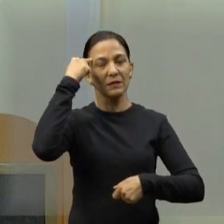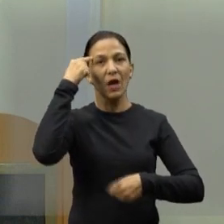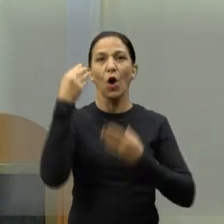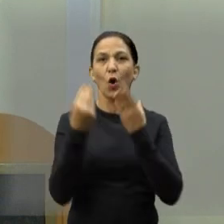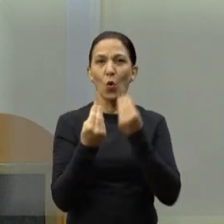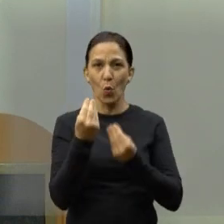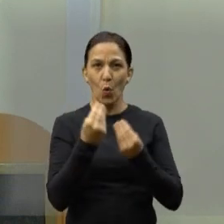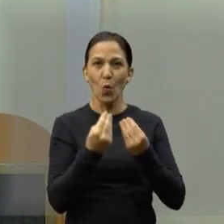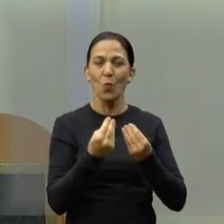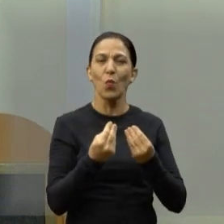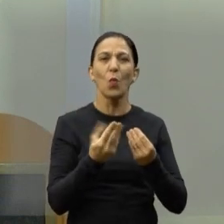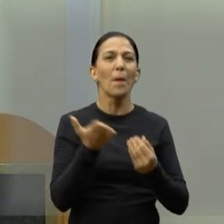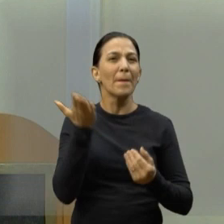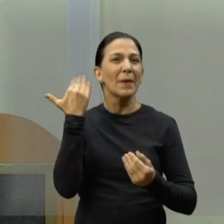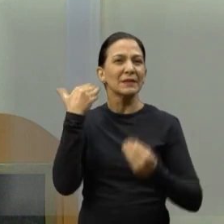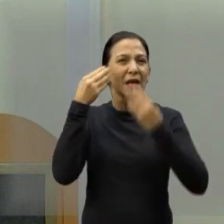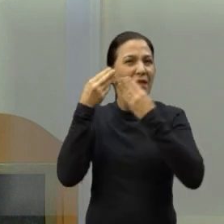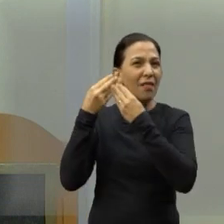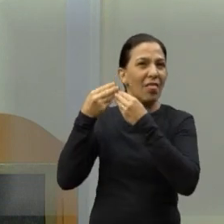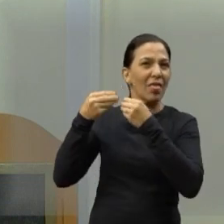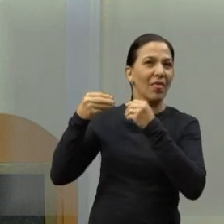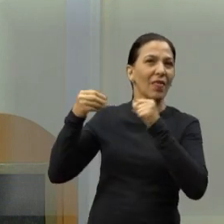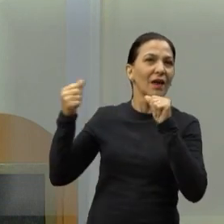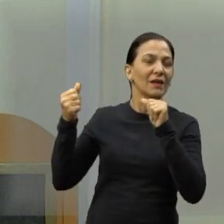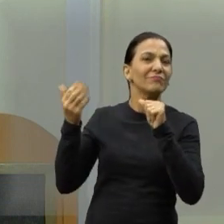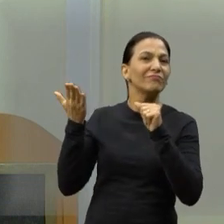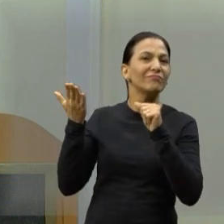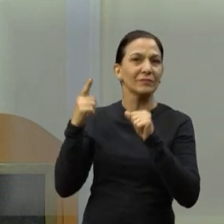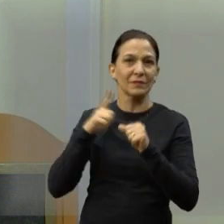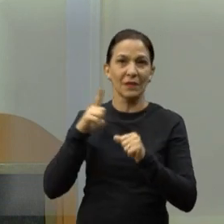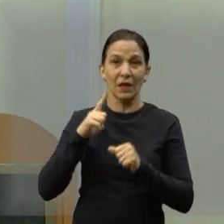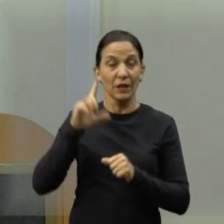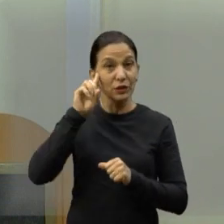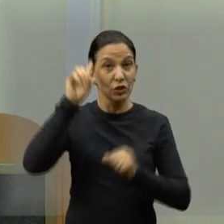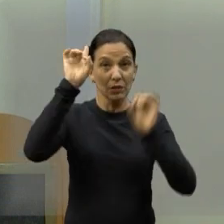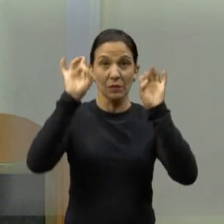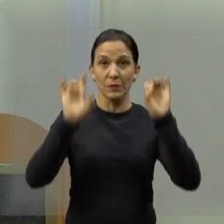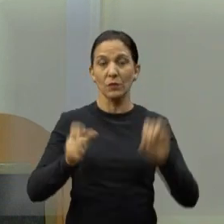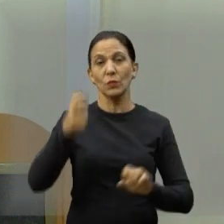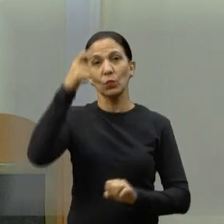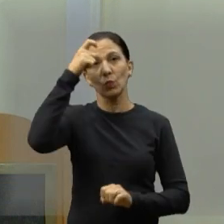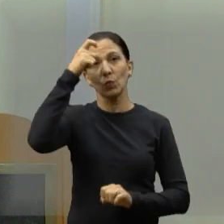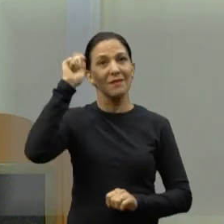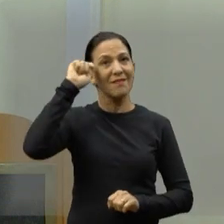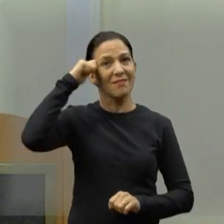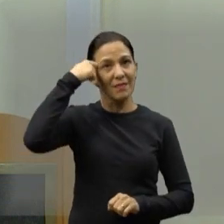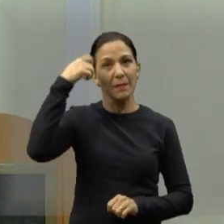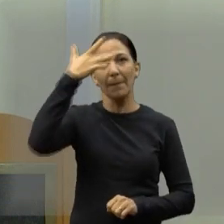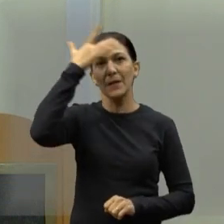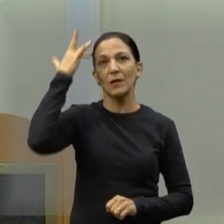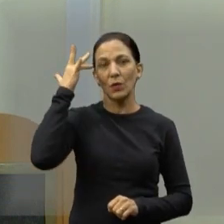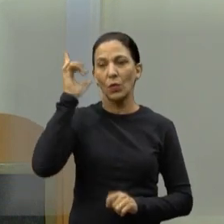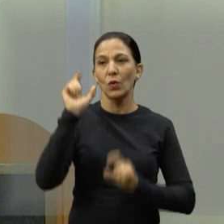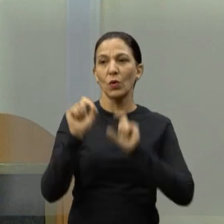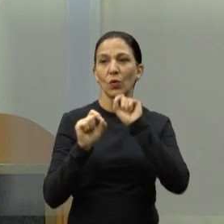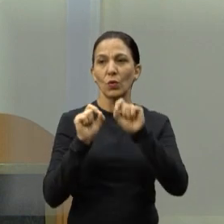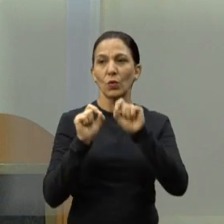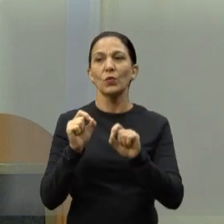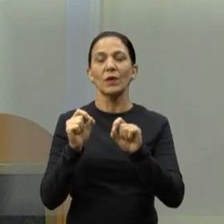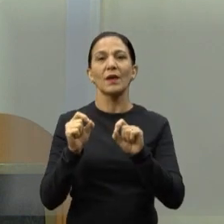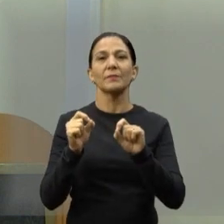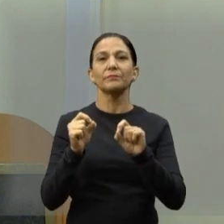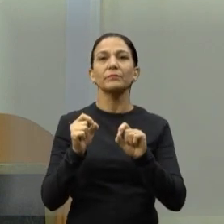a lógica do passado. Por isso, dia da consciência negra, para que ele, para que se desperte